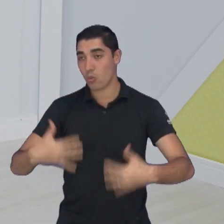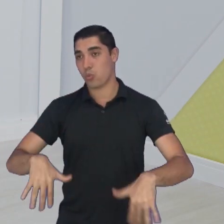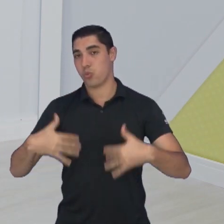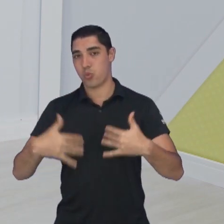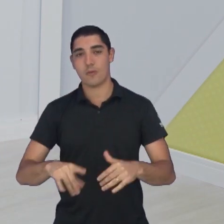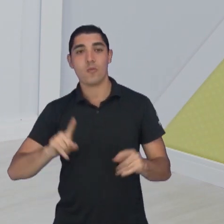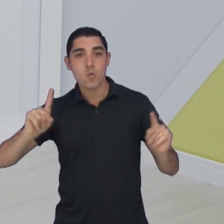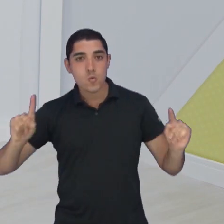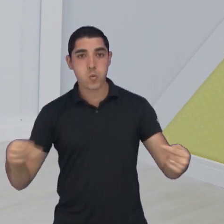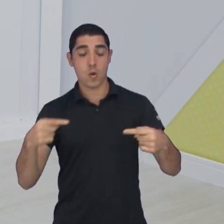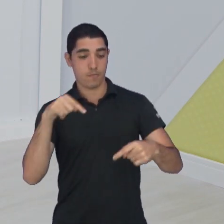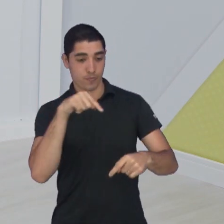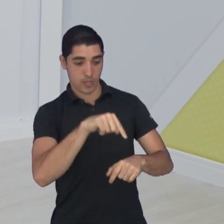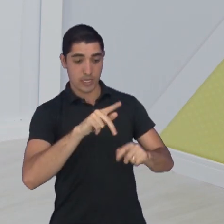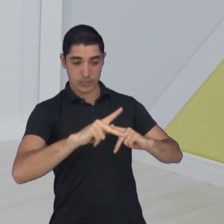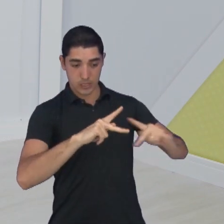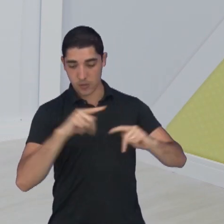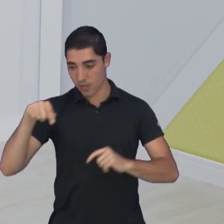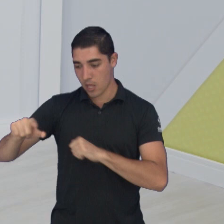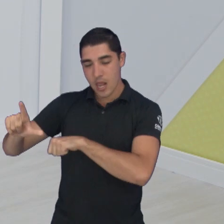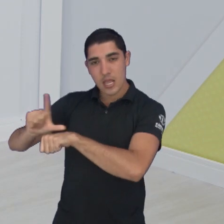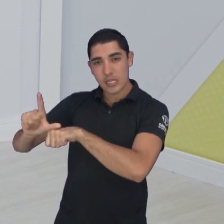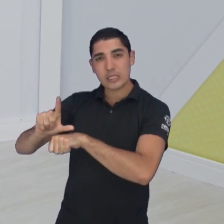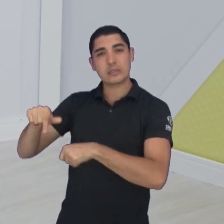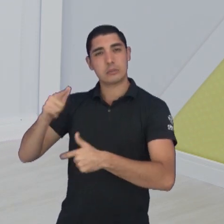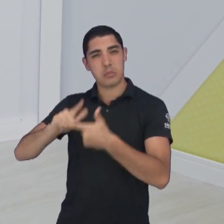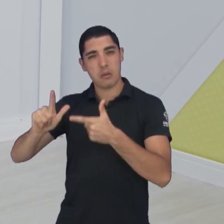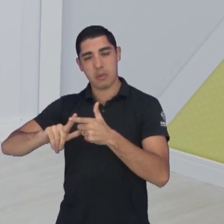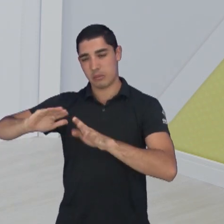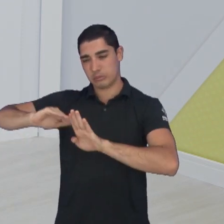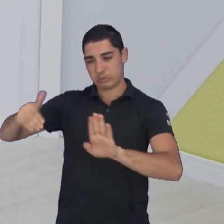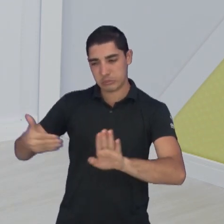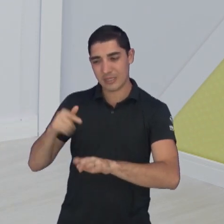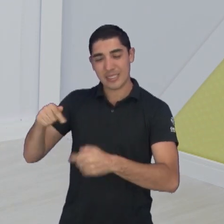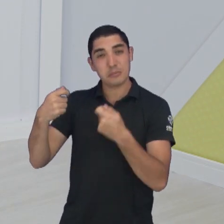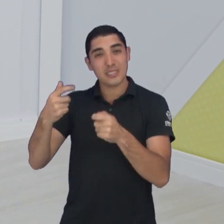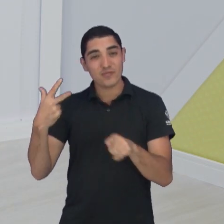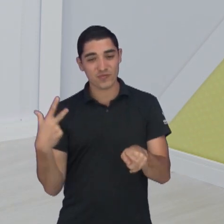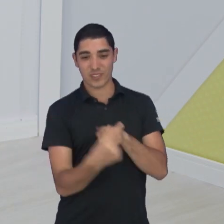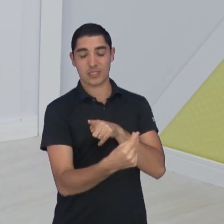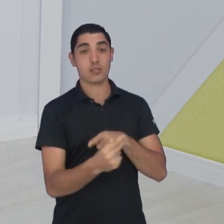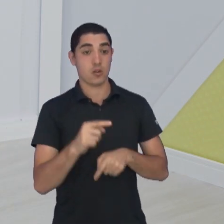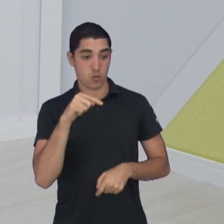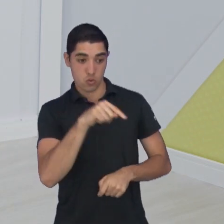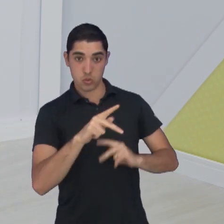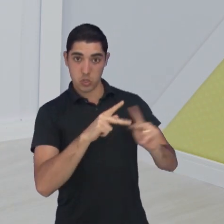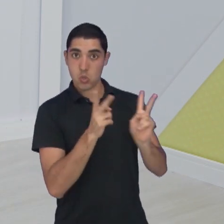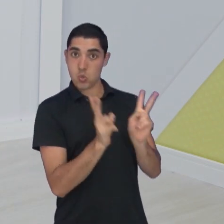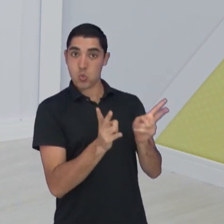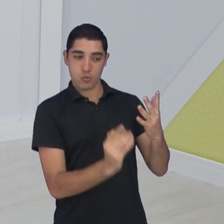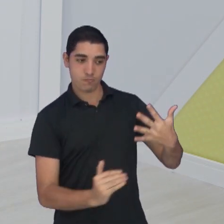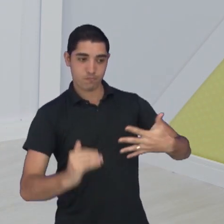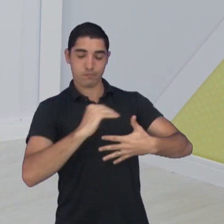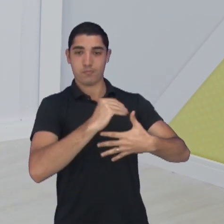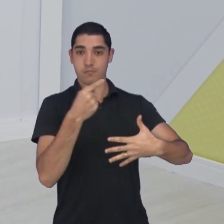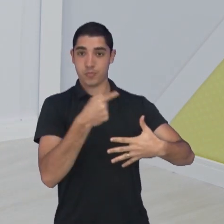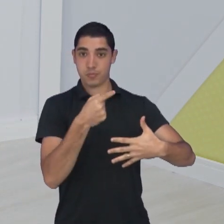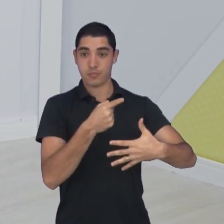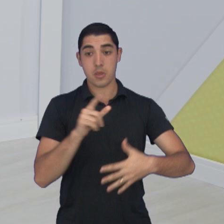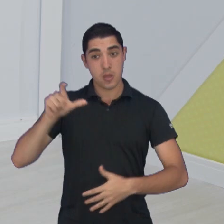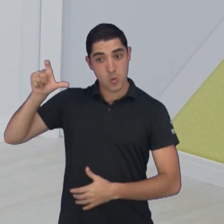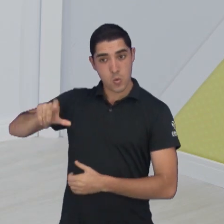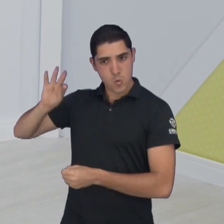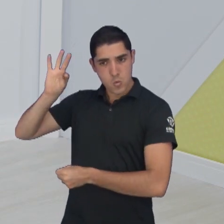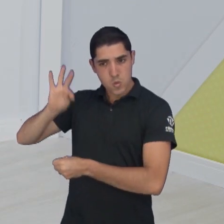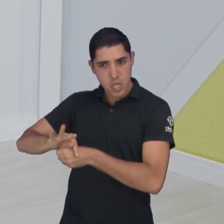Linense, que vinha desesperado, problemas internos e precisava da vitória. São José defendia a liderança e Ricardo Costa não